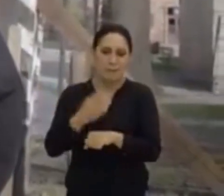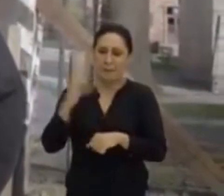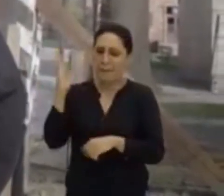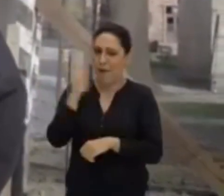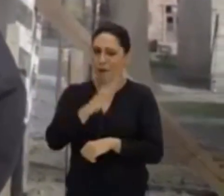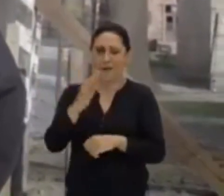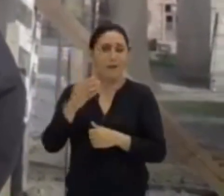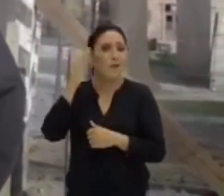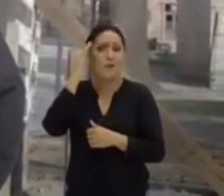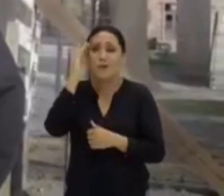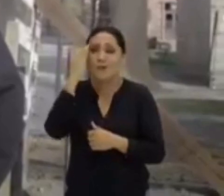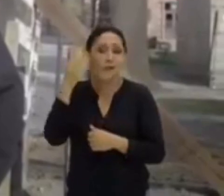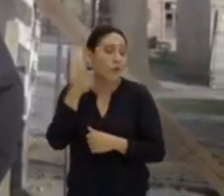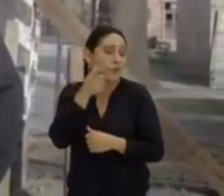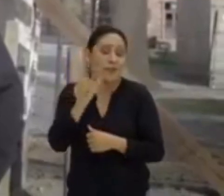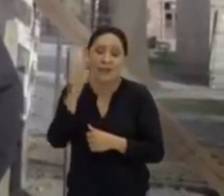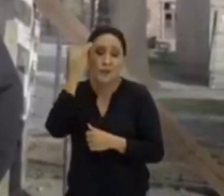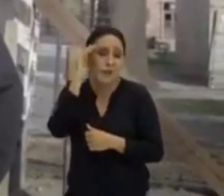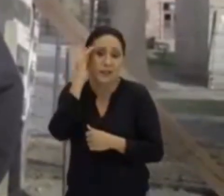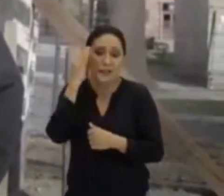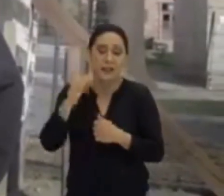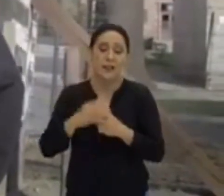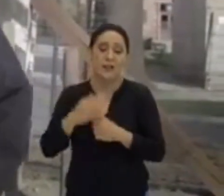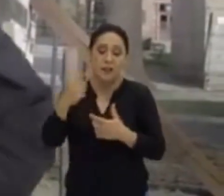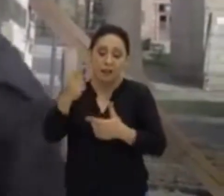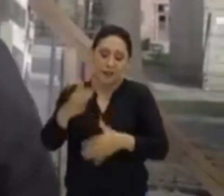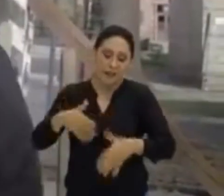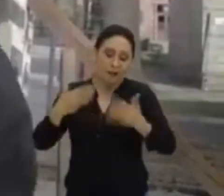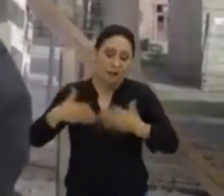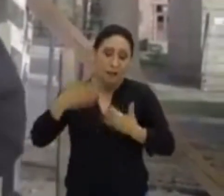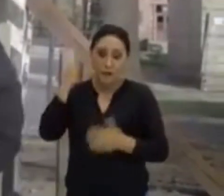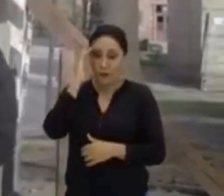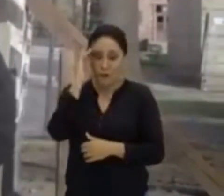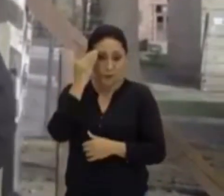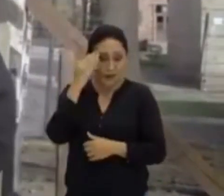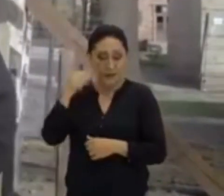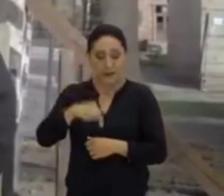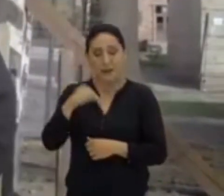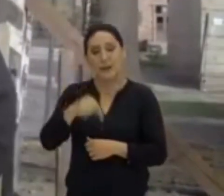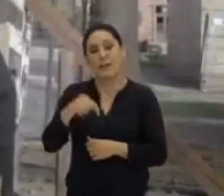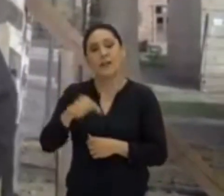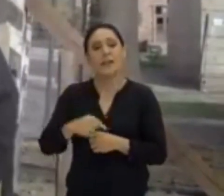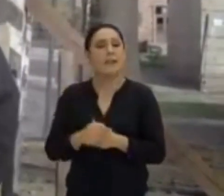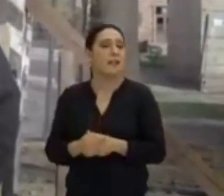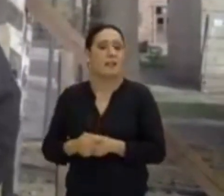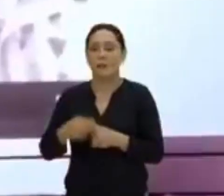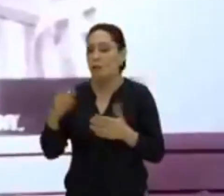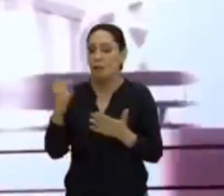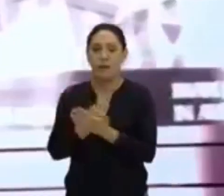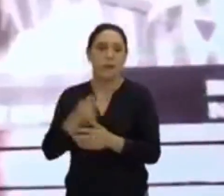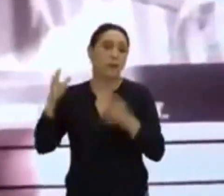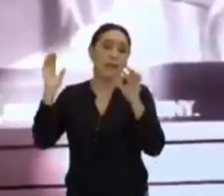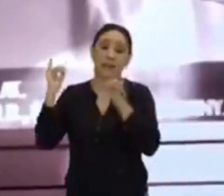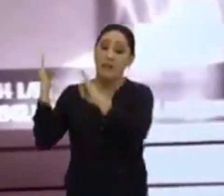mas pelo menos guia a gente, faz a gente compreender que isso aqui não pode acontecer nunca mais.